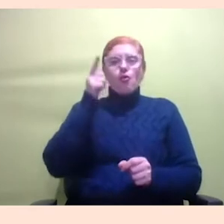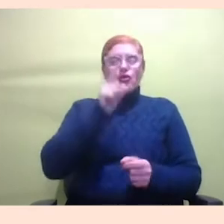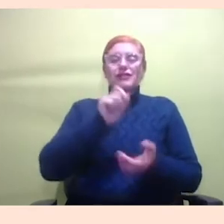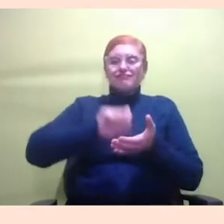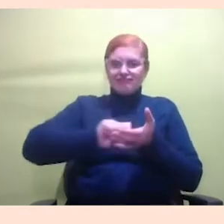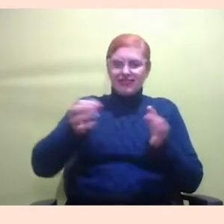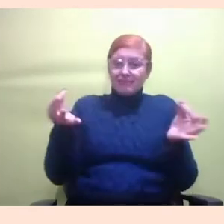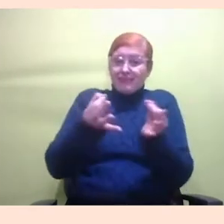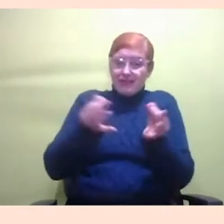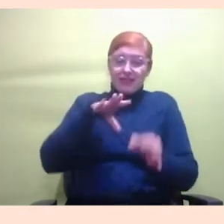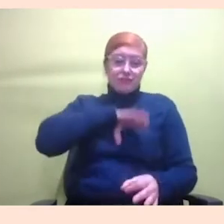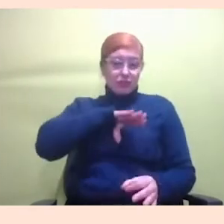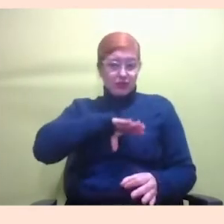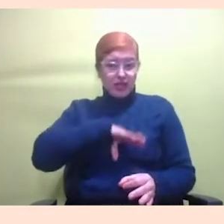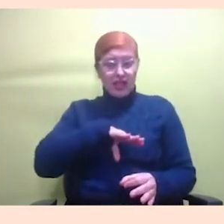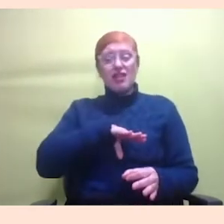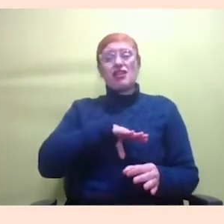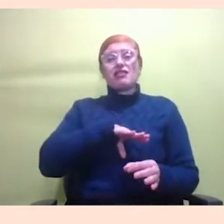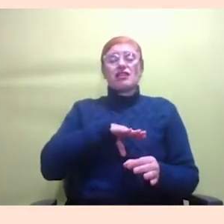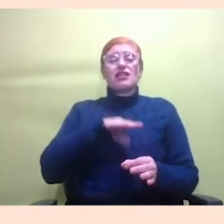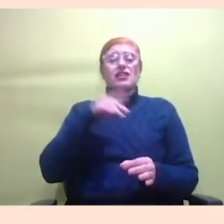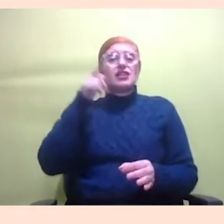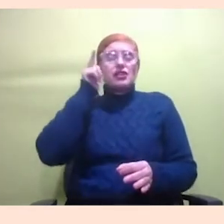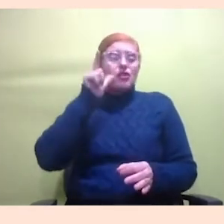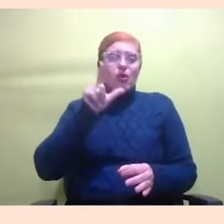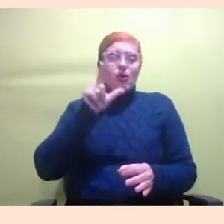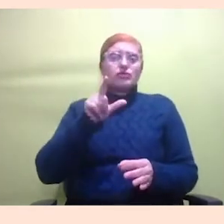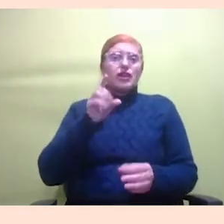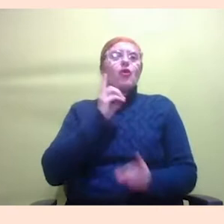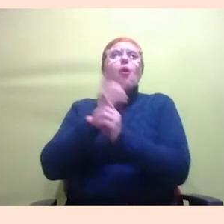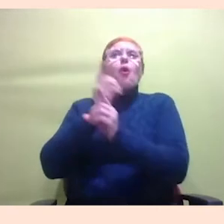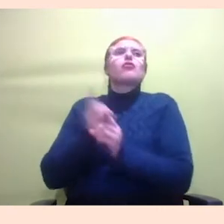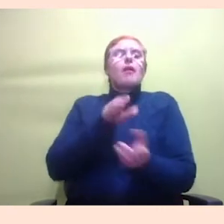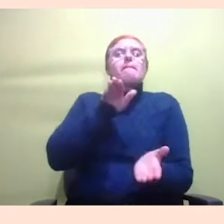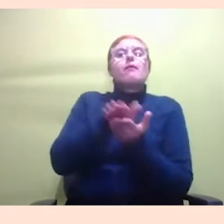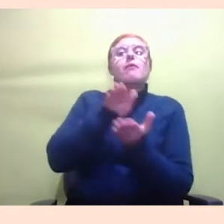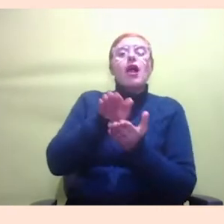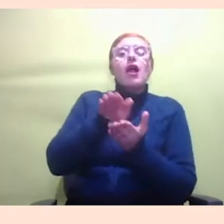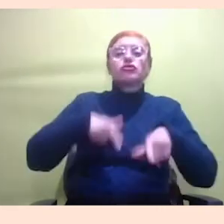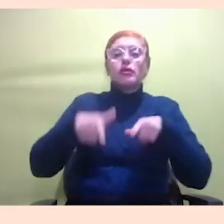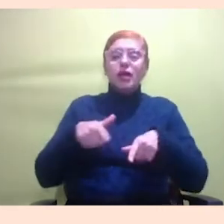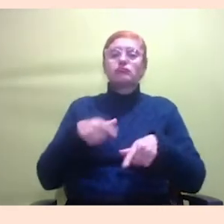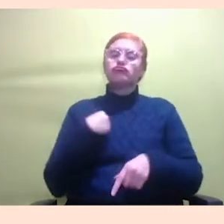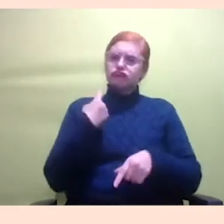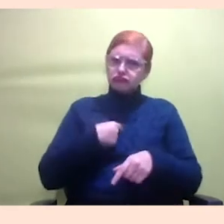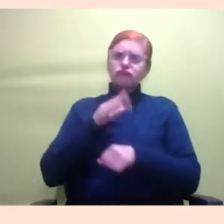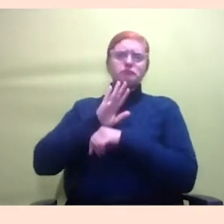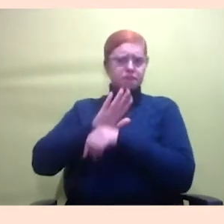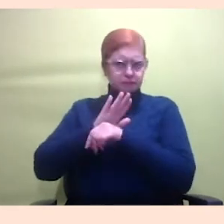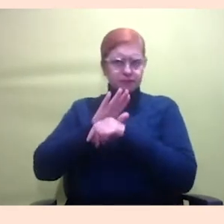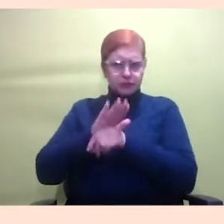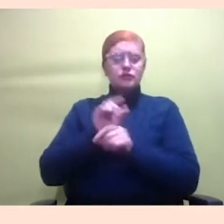dentro dos espaços, não conseguem publicação. Então, a gente trabalha um pouco com esse tipo de ação que é para fazer com que essas pessoas